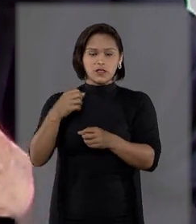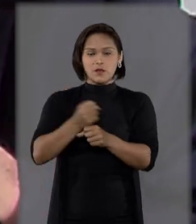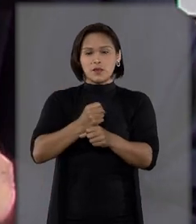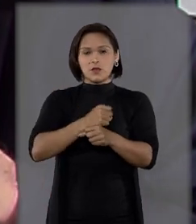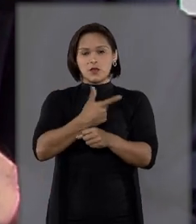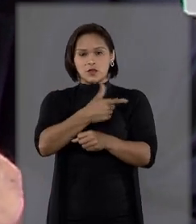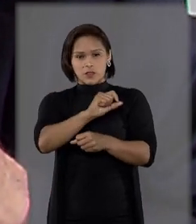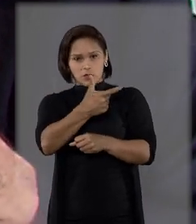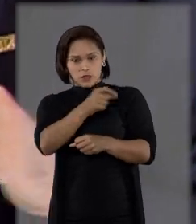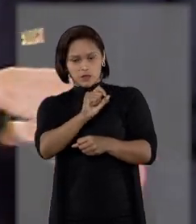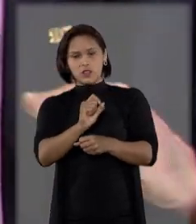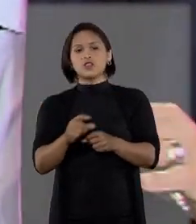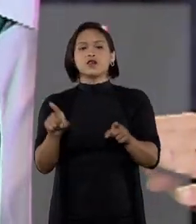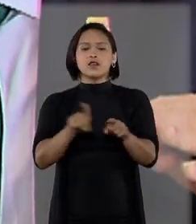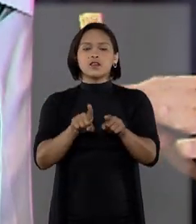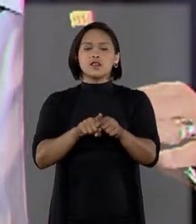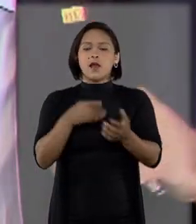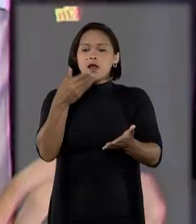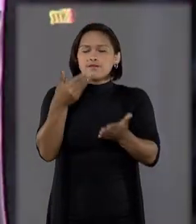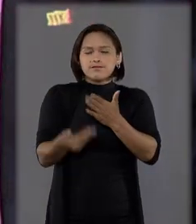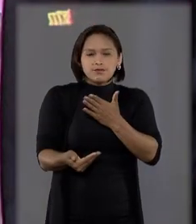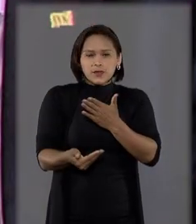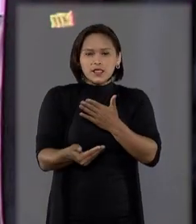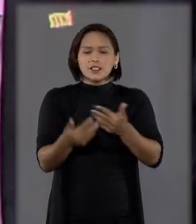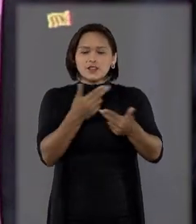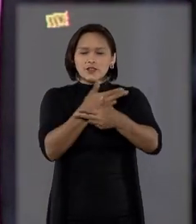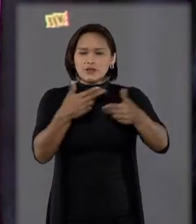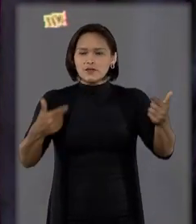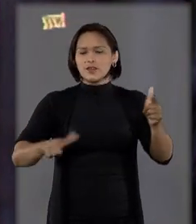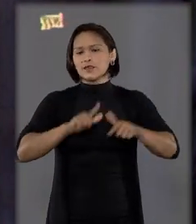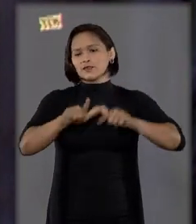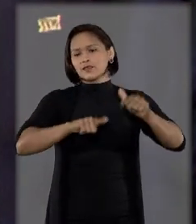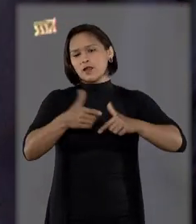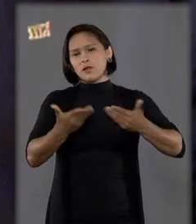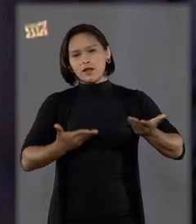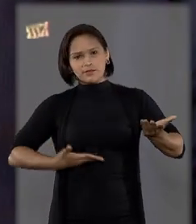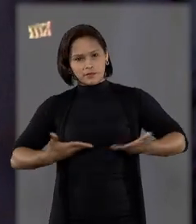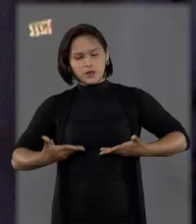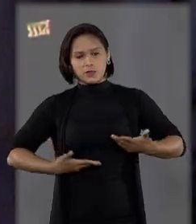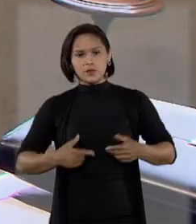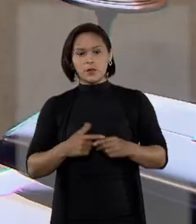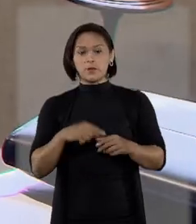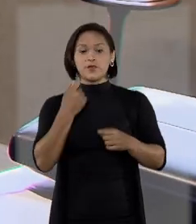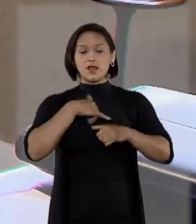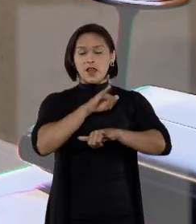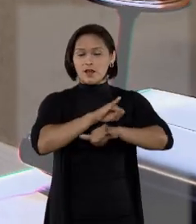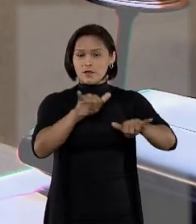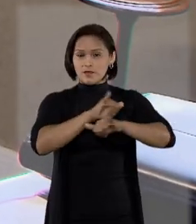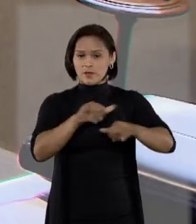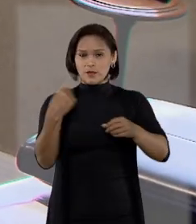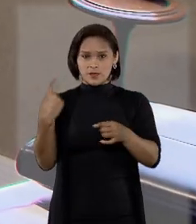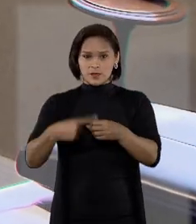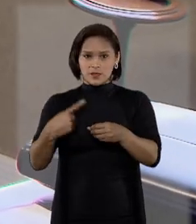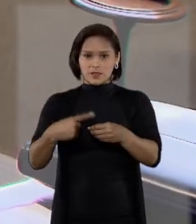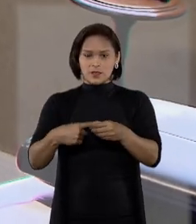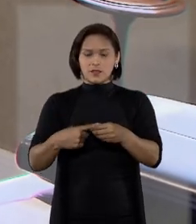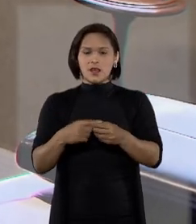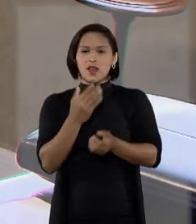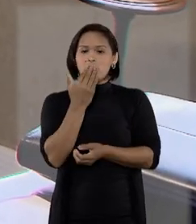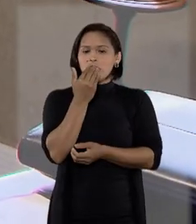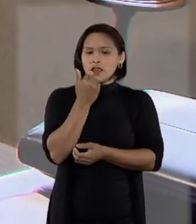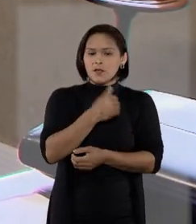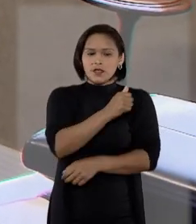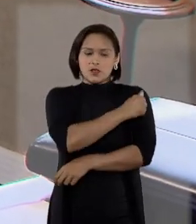exercício de 2020 e acarretaria a falência da prestação de diversos serviços públicos. Segundo informações do município,